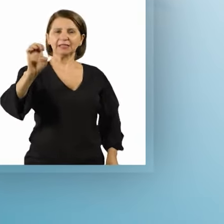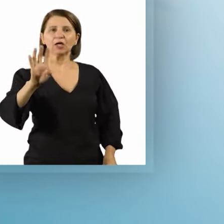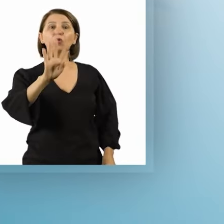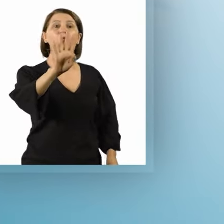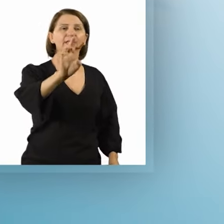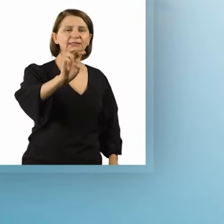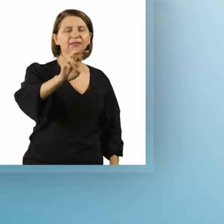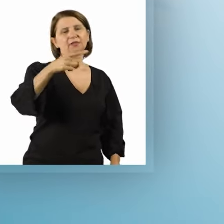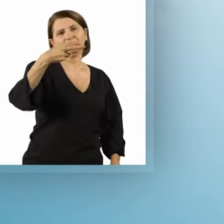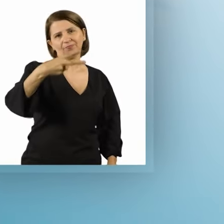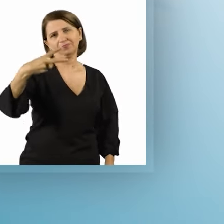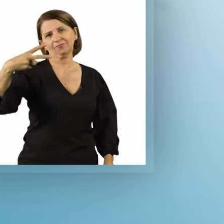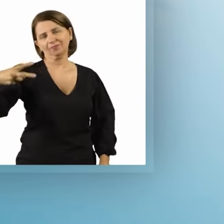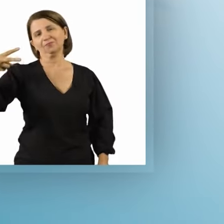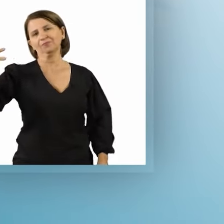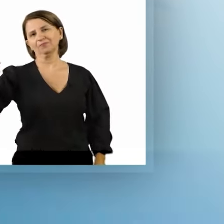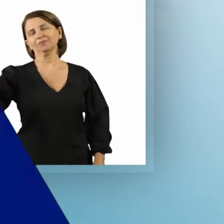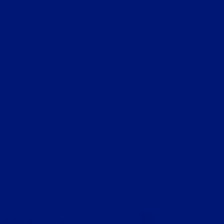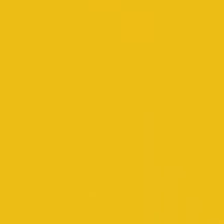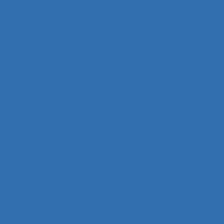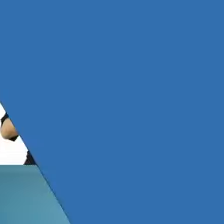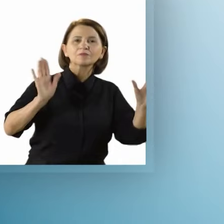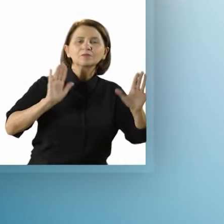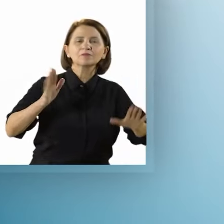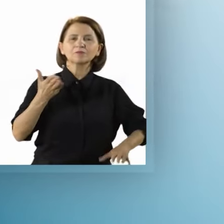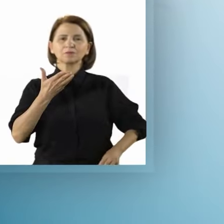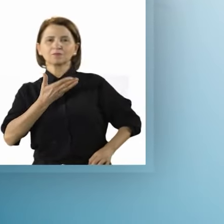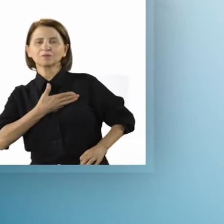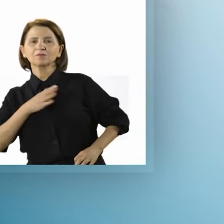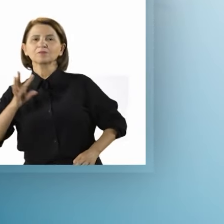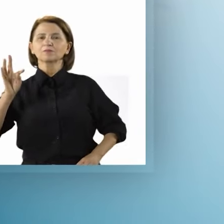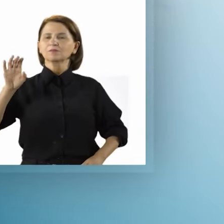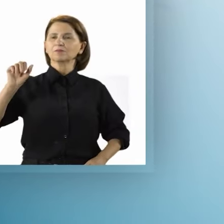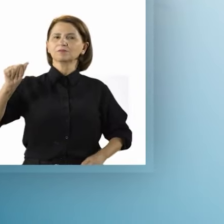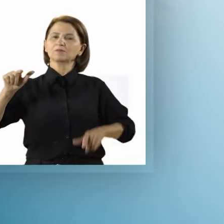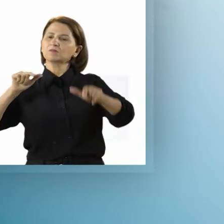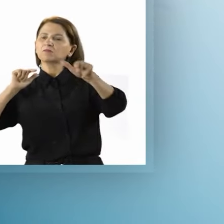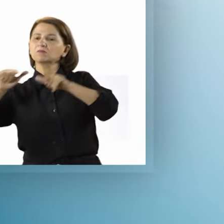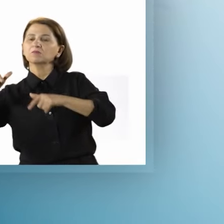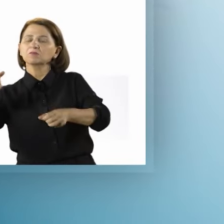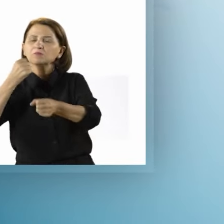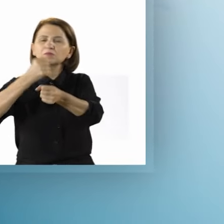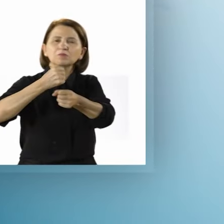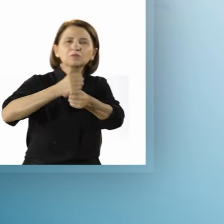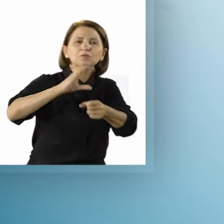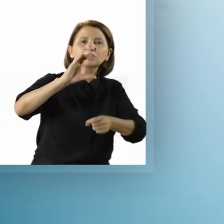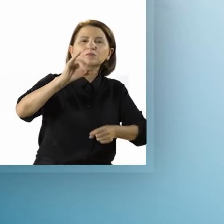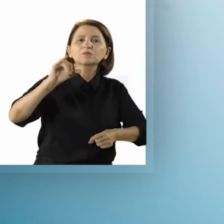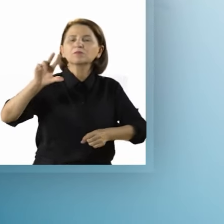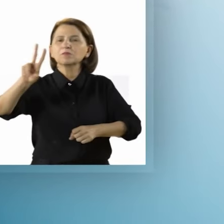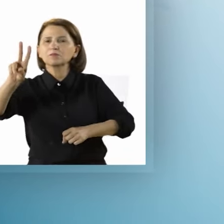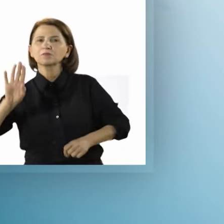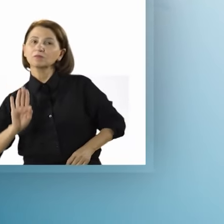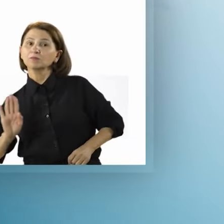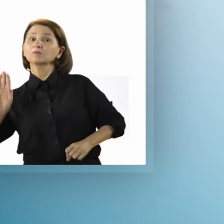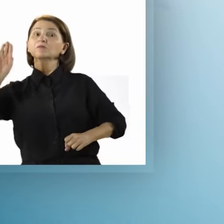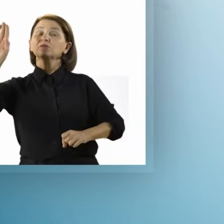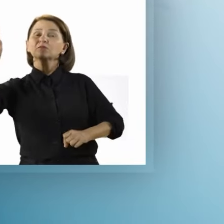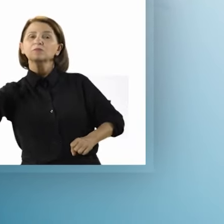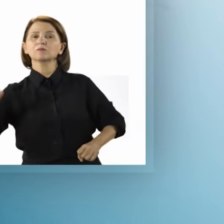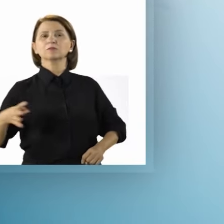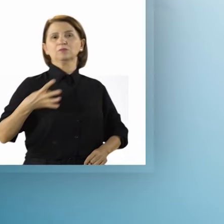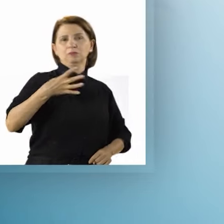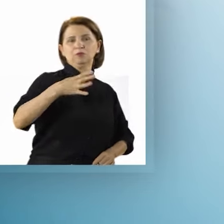Gustavo Seba, 45222. Olá, meus amigos. Sou Tiãozinho. Trabalho na área da construção civil. Sou